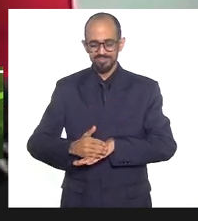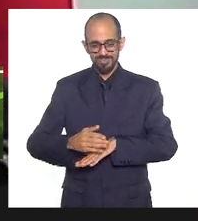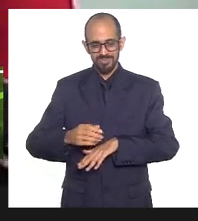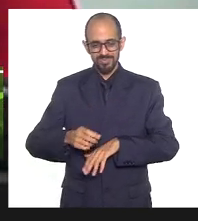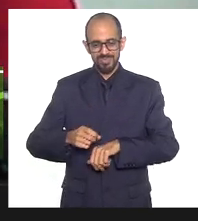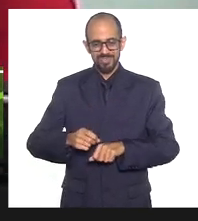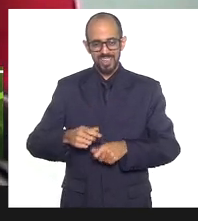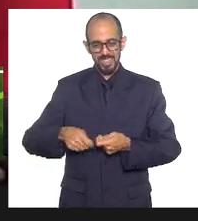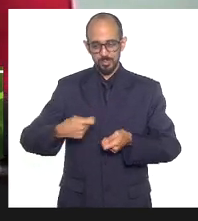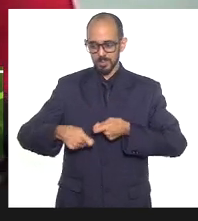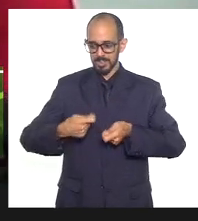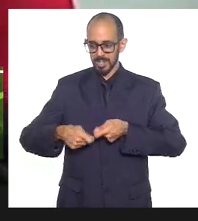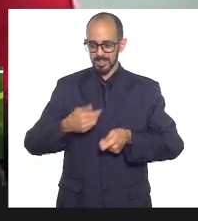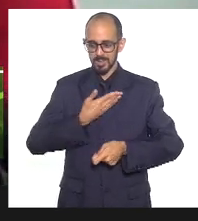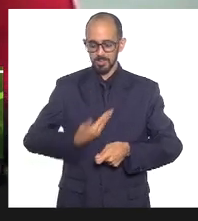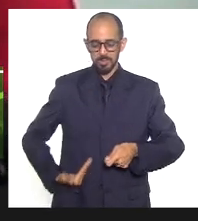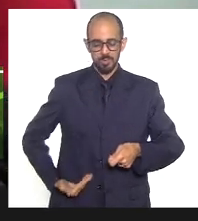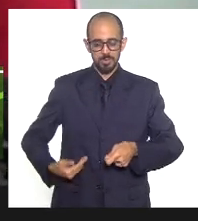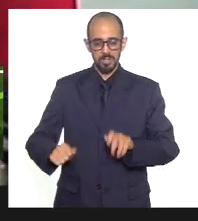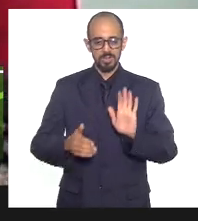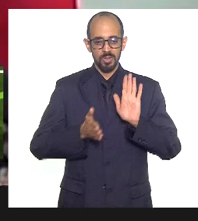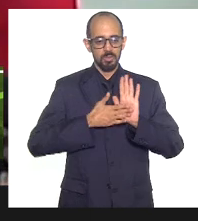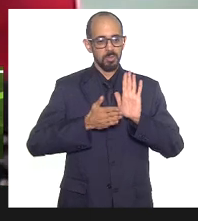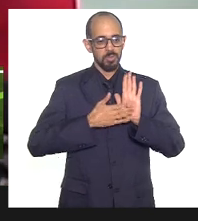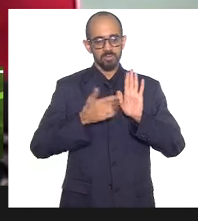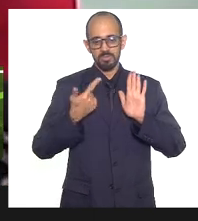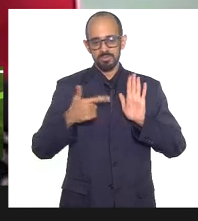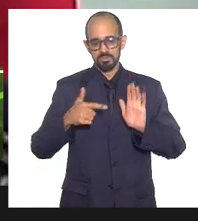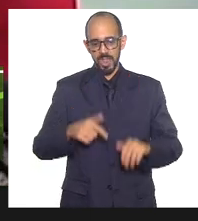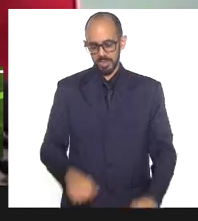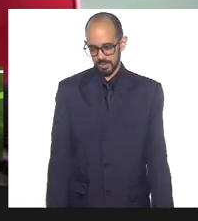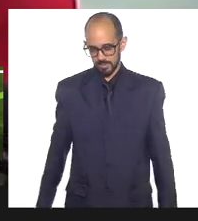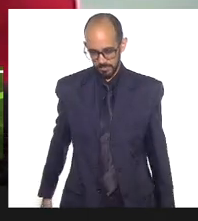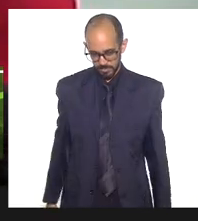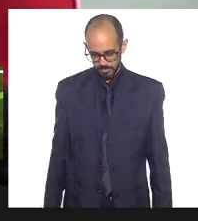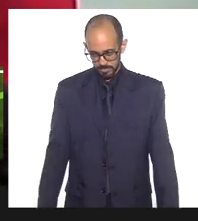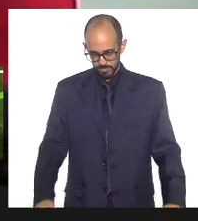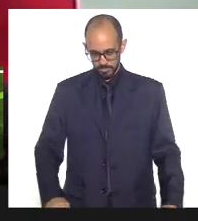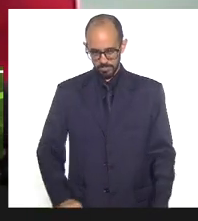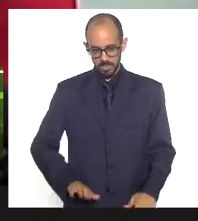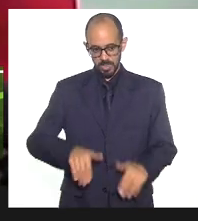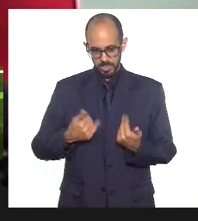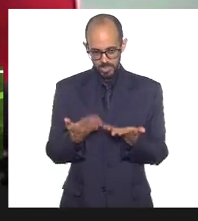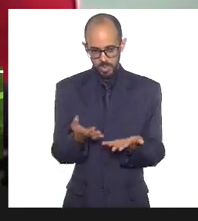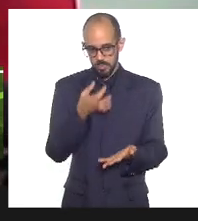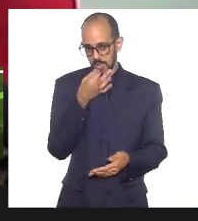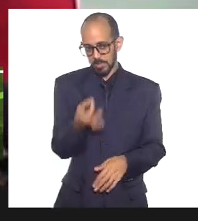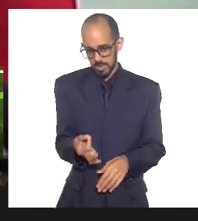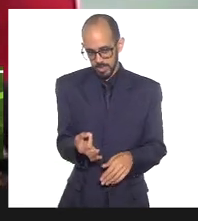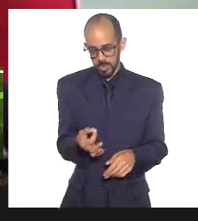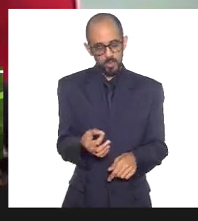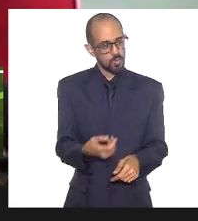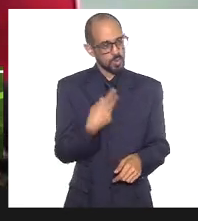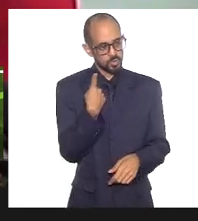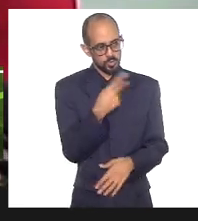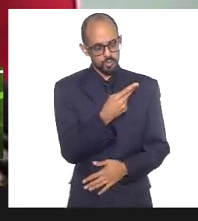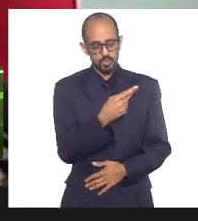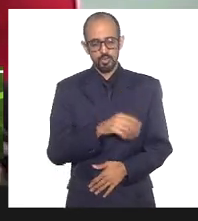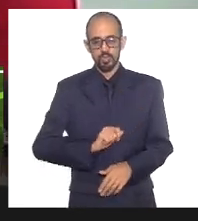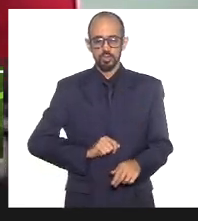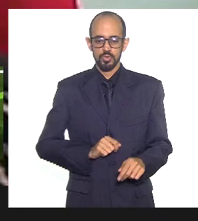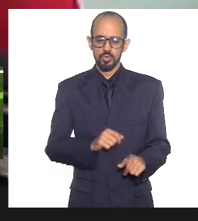coloca muito bem, esse compromisso não se estabelece. Então, acho que esse seu olhar nos